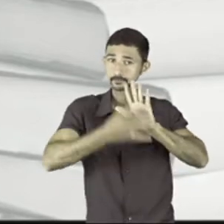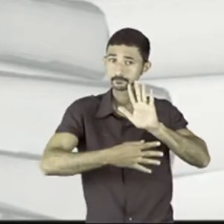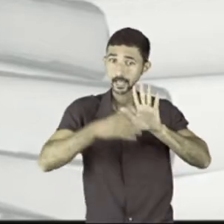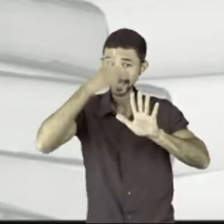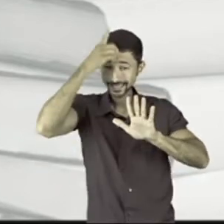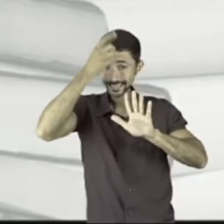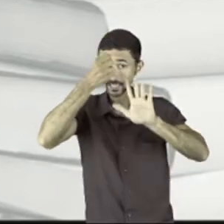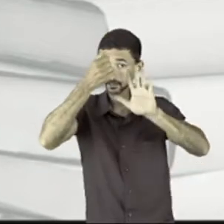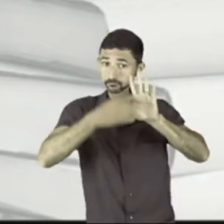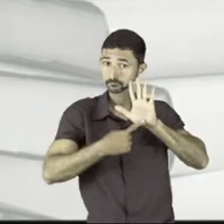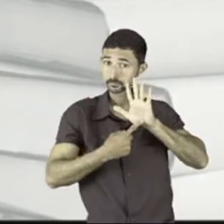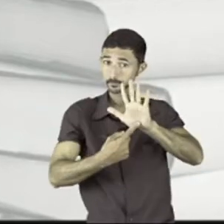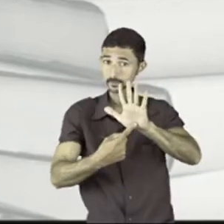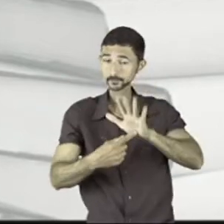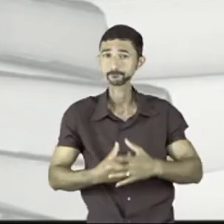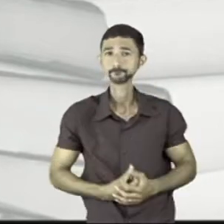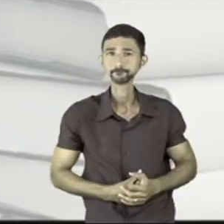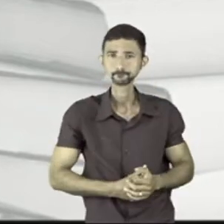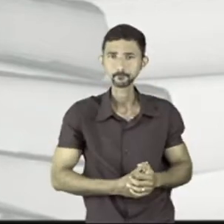ideia que eu vou defender,